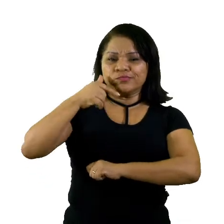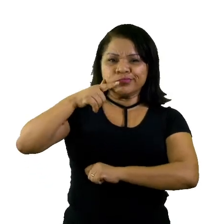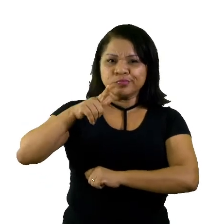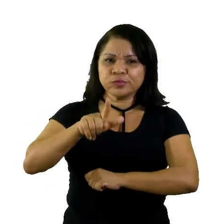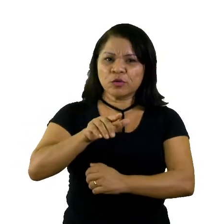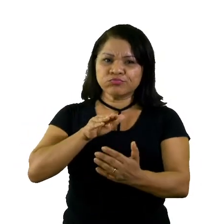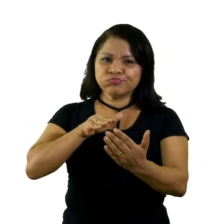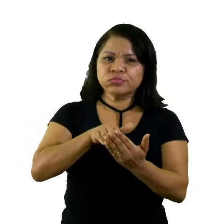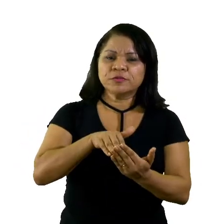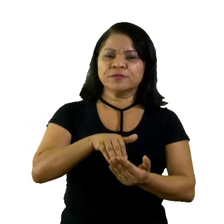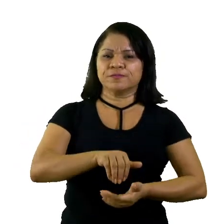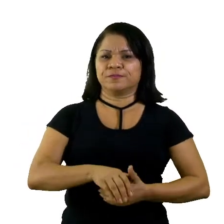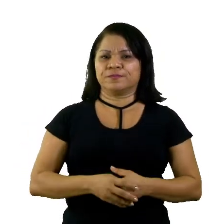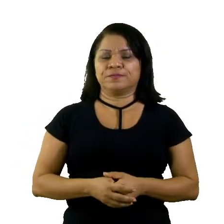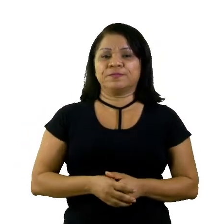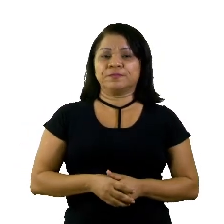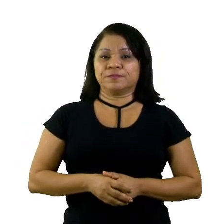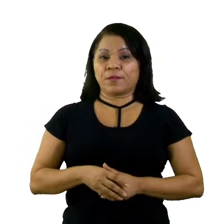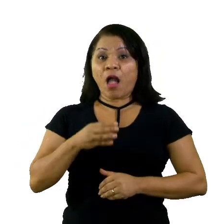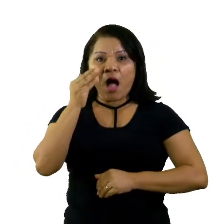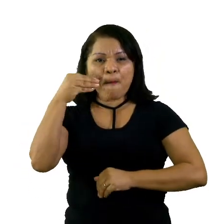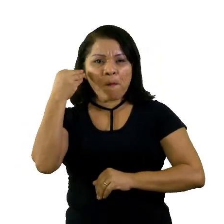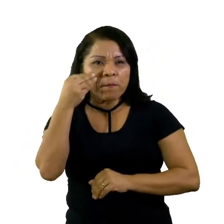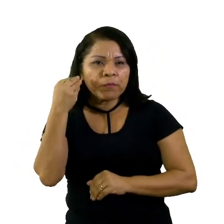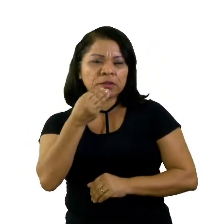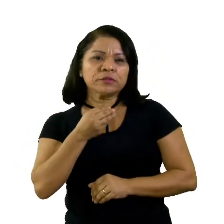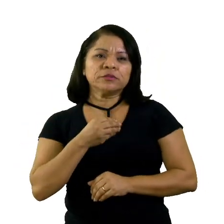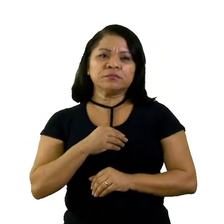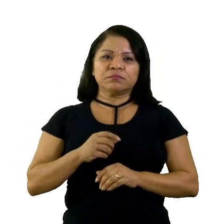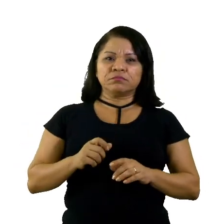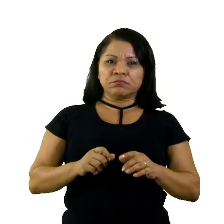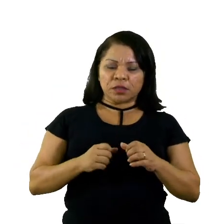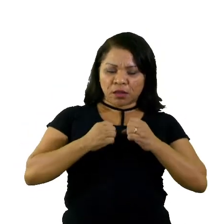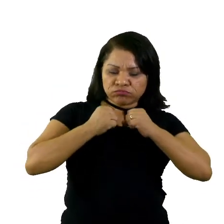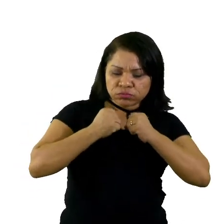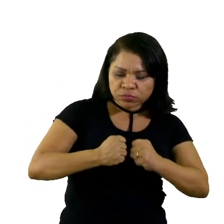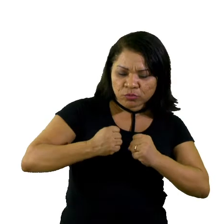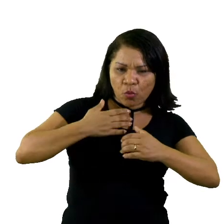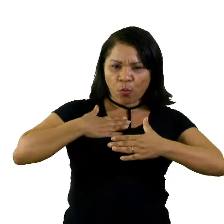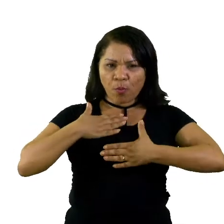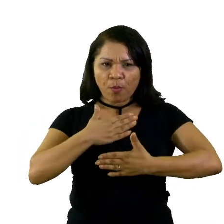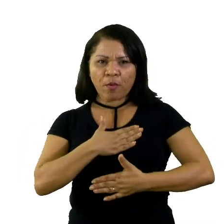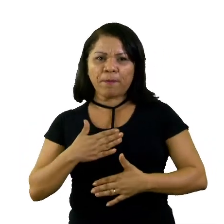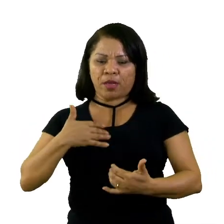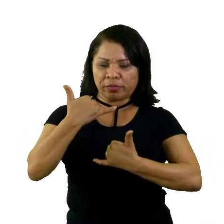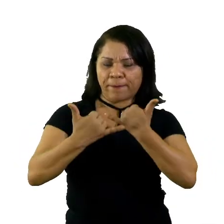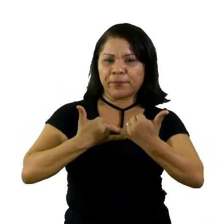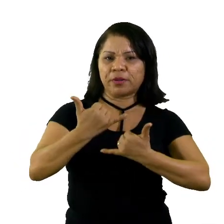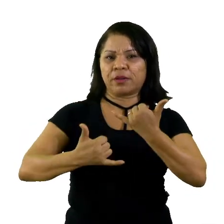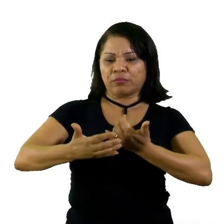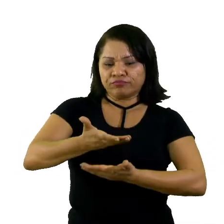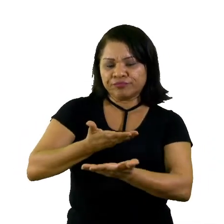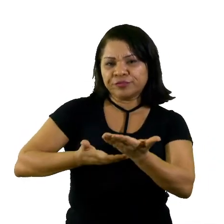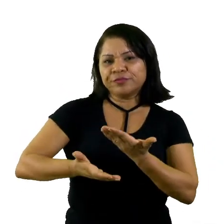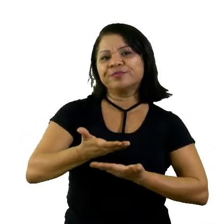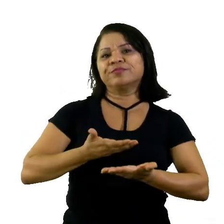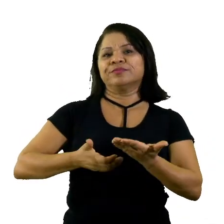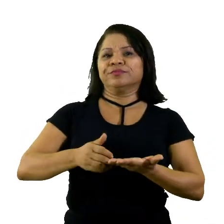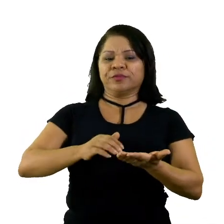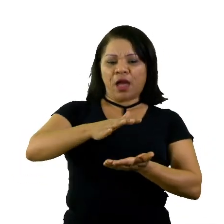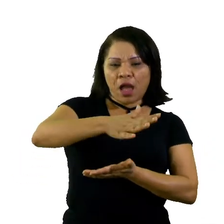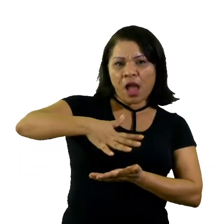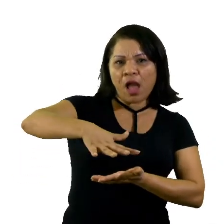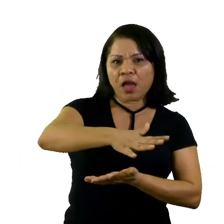limitações. Experimentar as possibilidades corporais nas brincadeiras e interações em ambientes